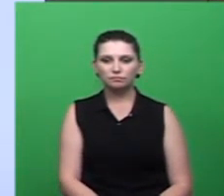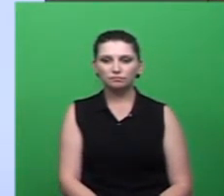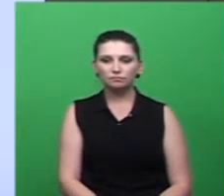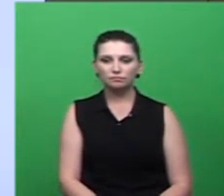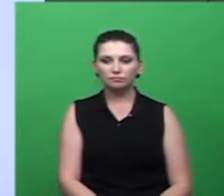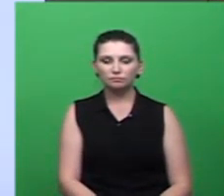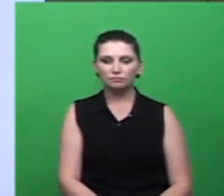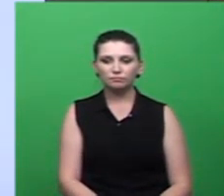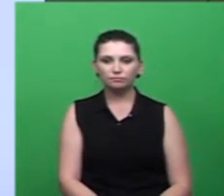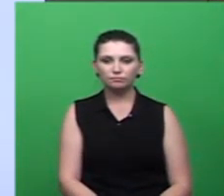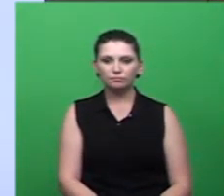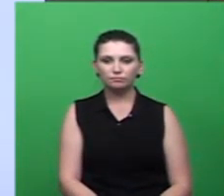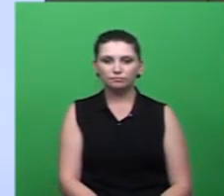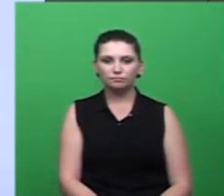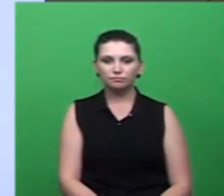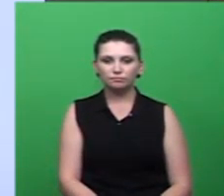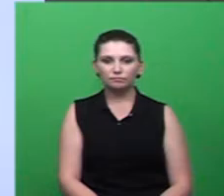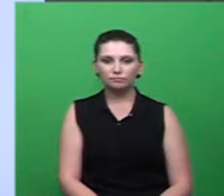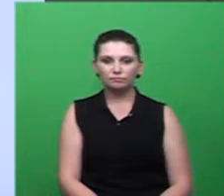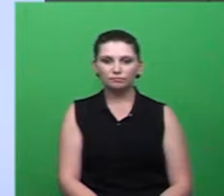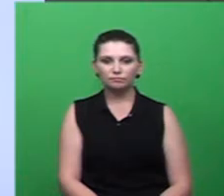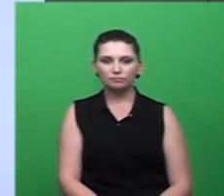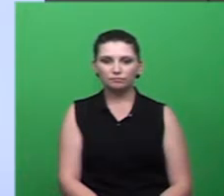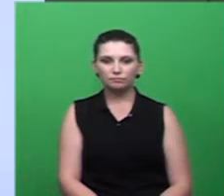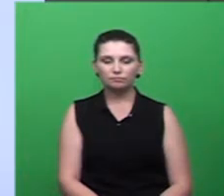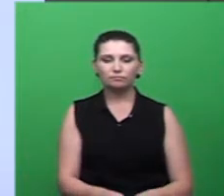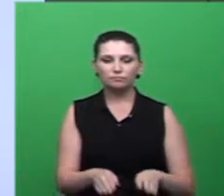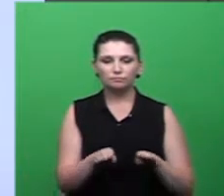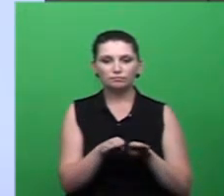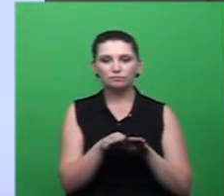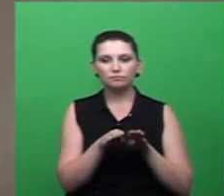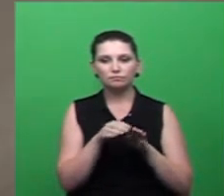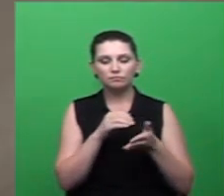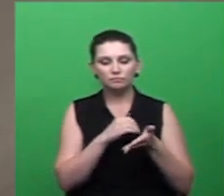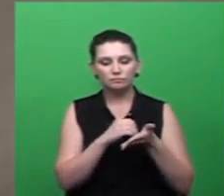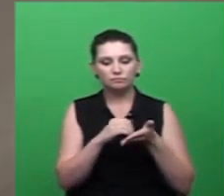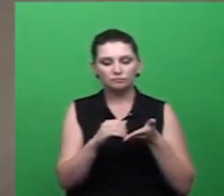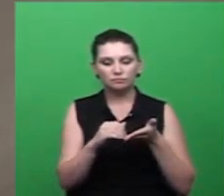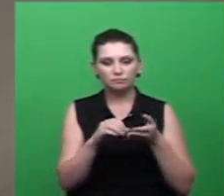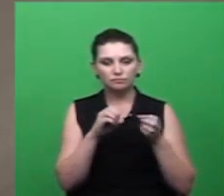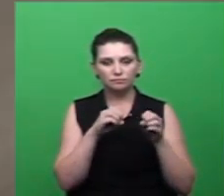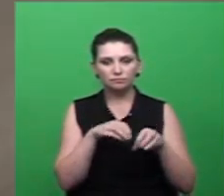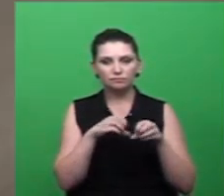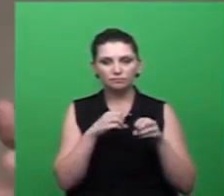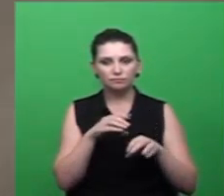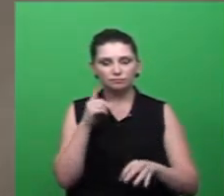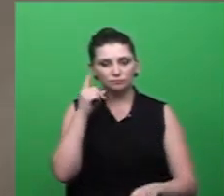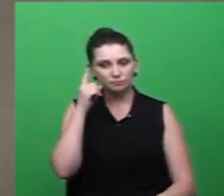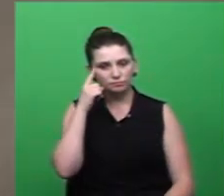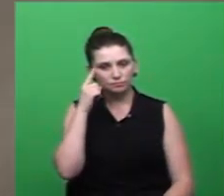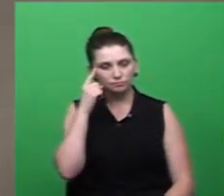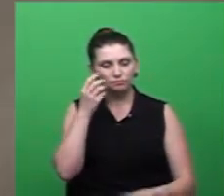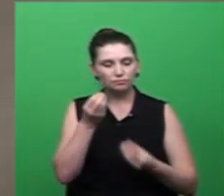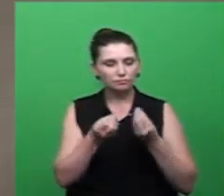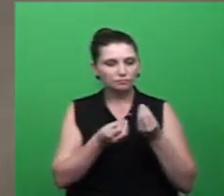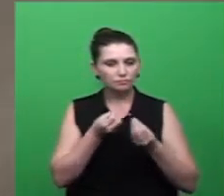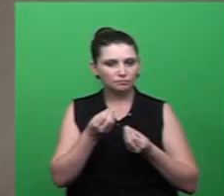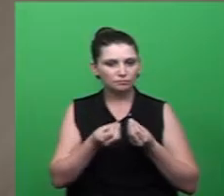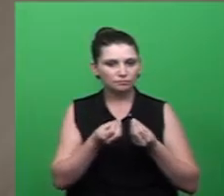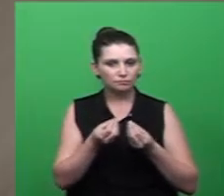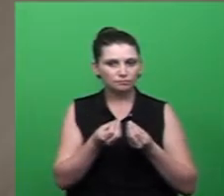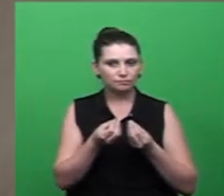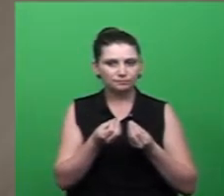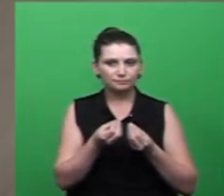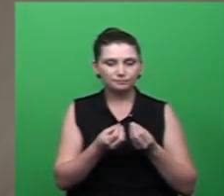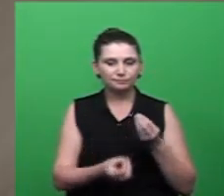Uma sugestão que a Secretaria de Educação pensou junto com a Secretaria de Saúde e que está acontecendo e vai continuar ao longo do ano, né,